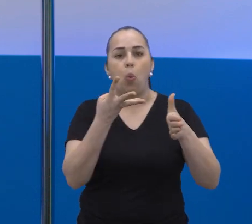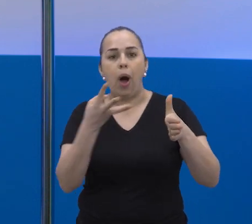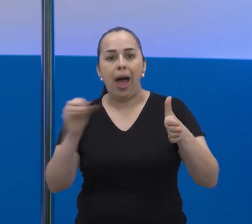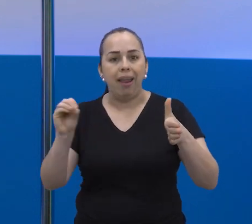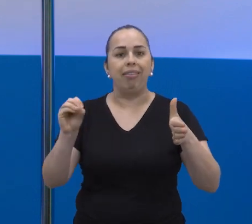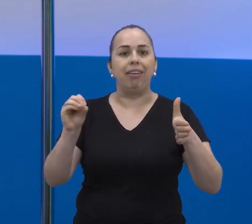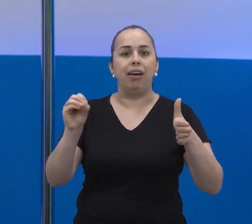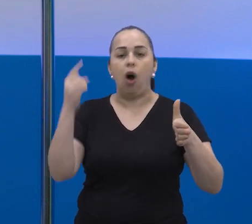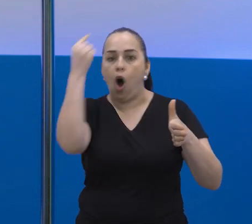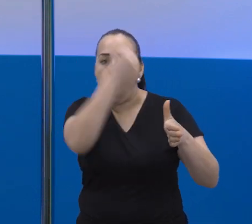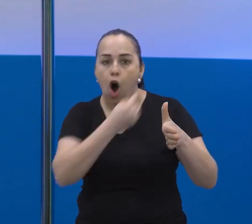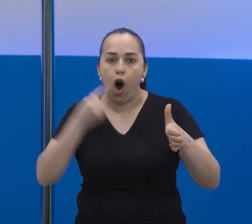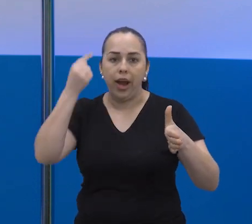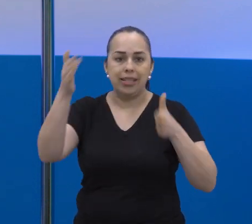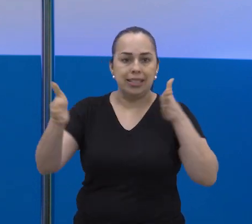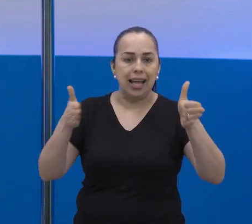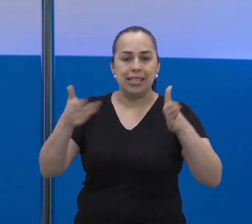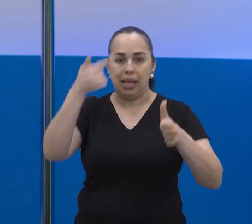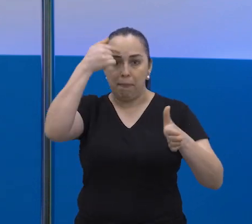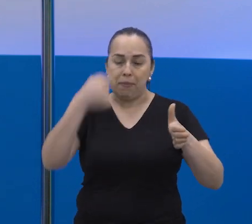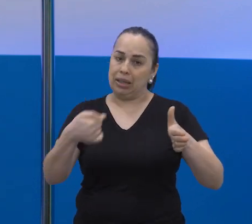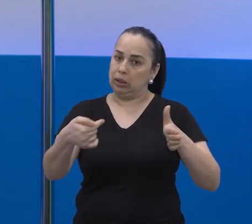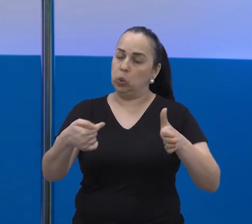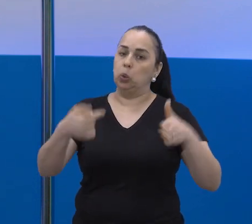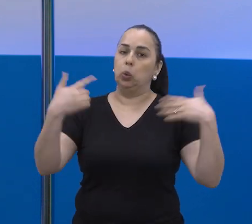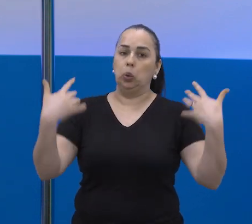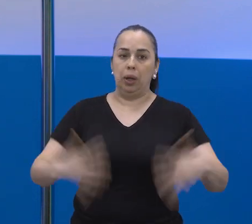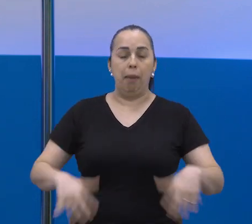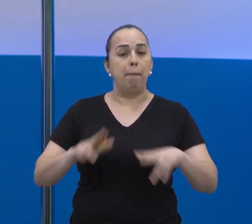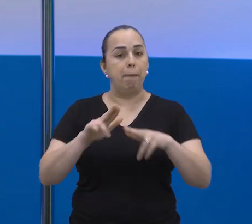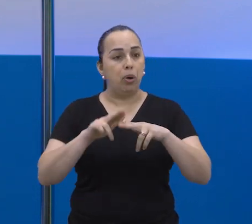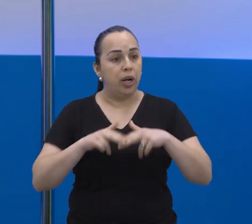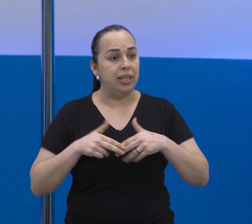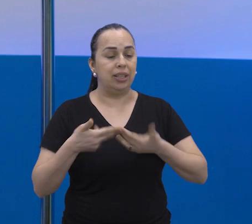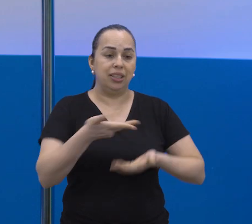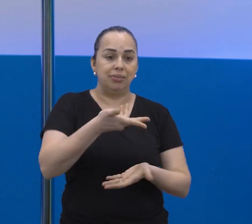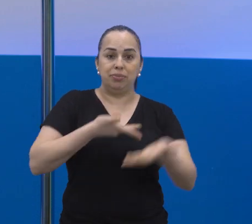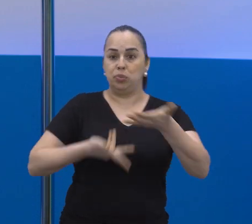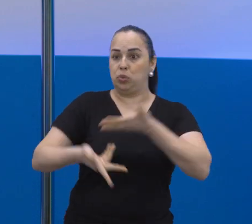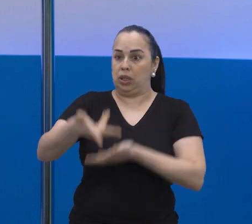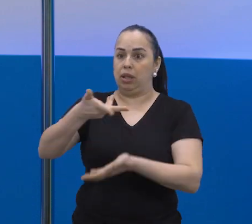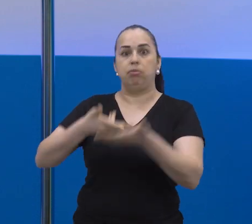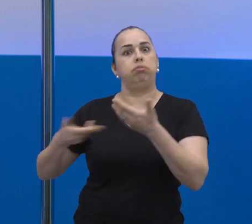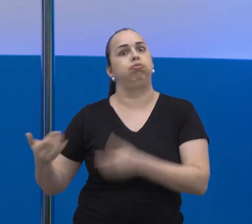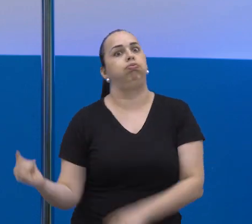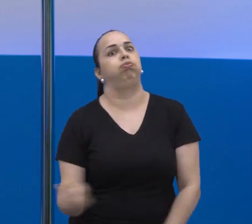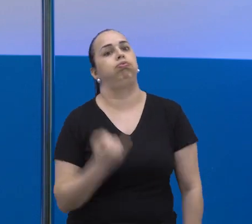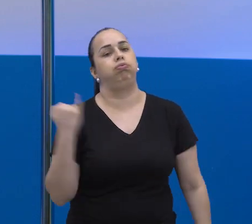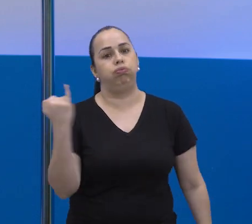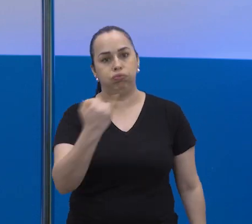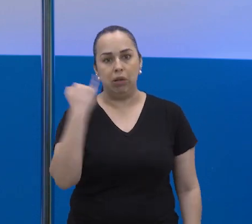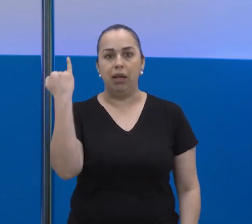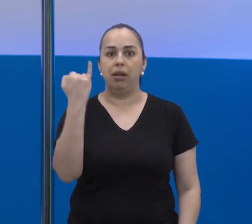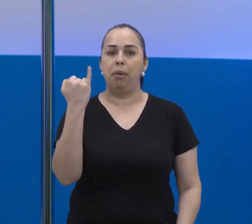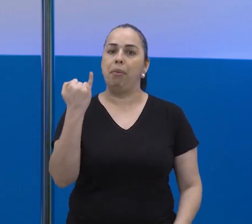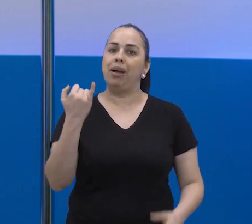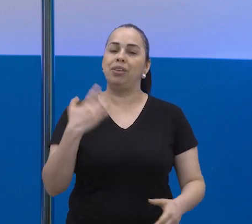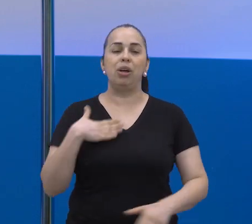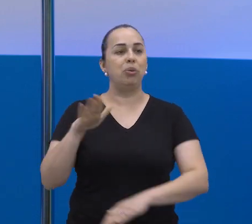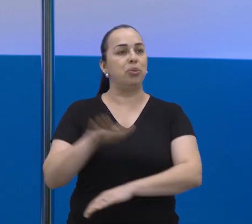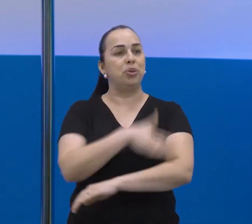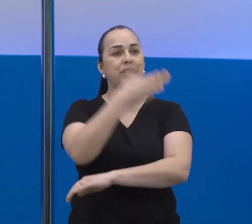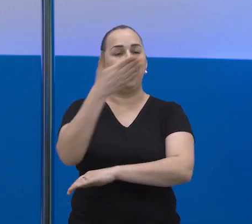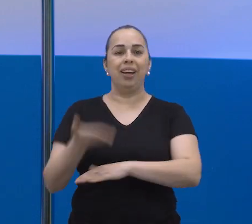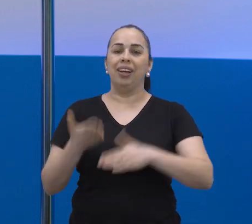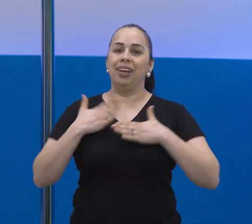semana num ambiente de trabalho. É bastante tempo, né? Por isso, manter a boa convivência é fundamental para tornar